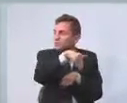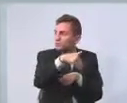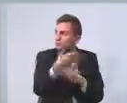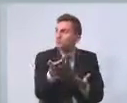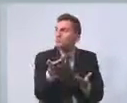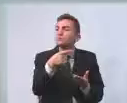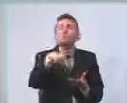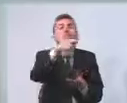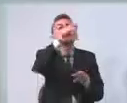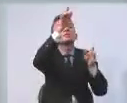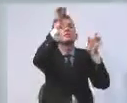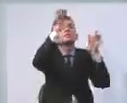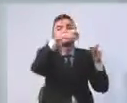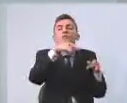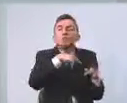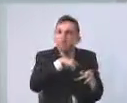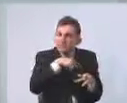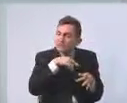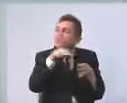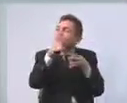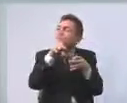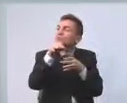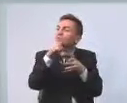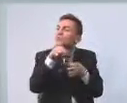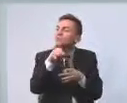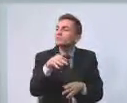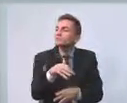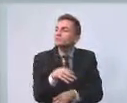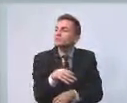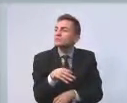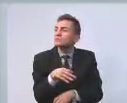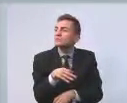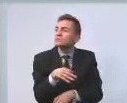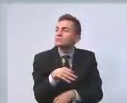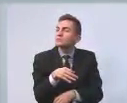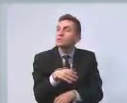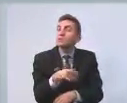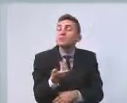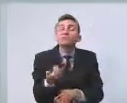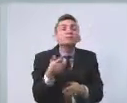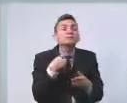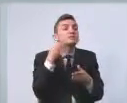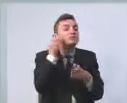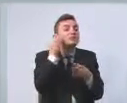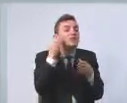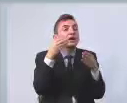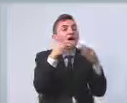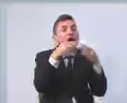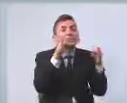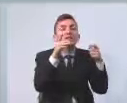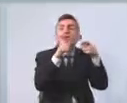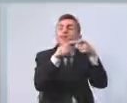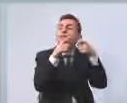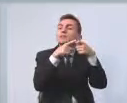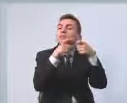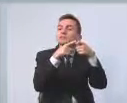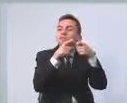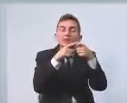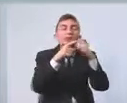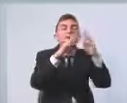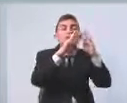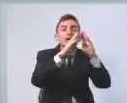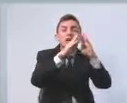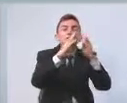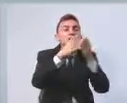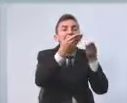existe aí um projeto que é abrir clínicas, casas de recuperação junto